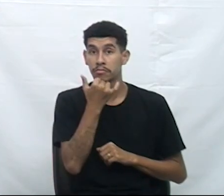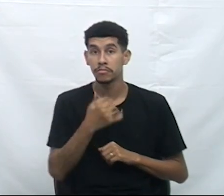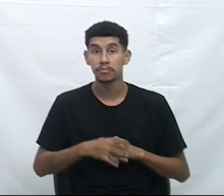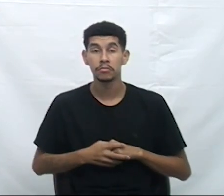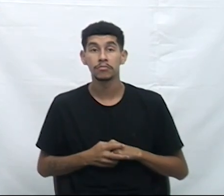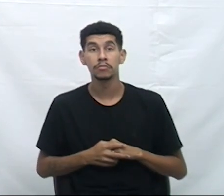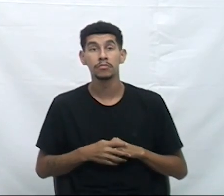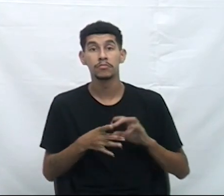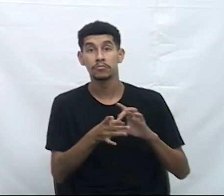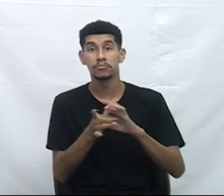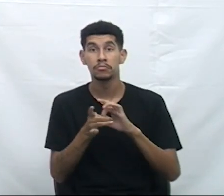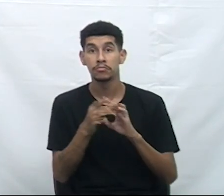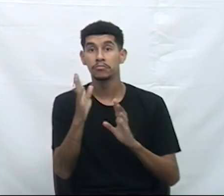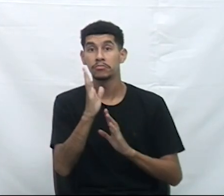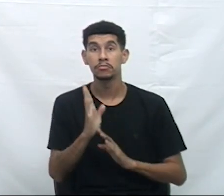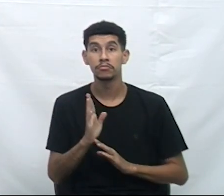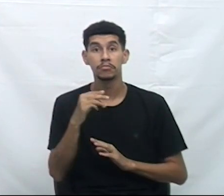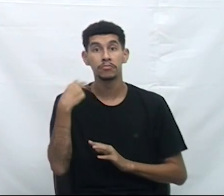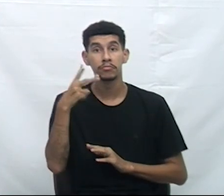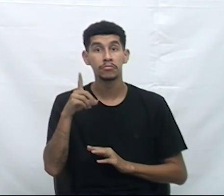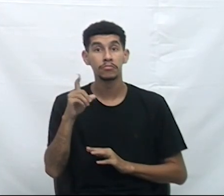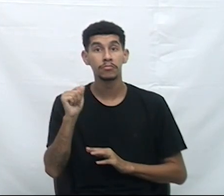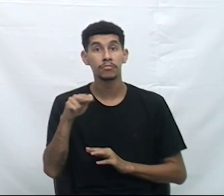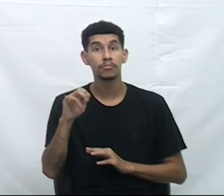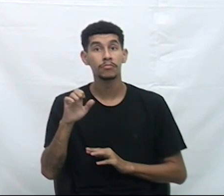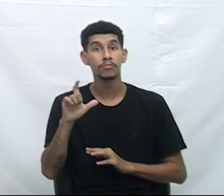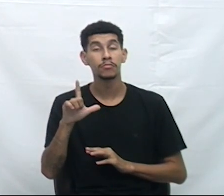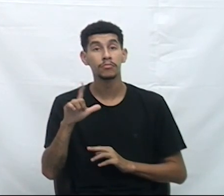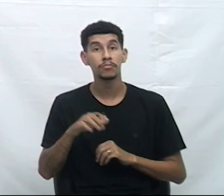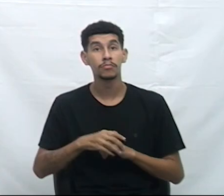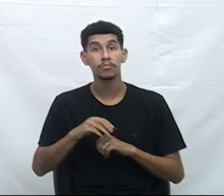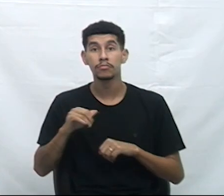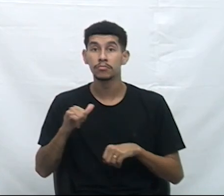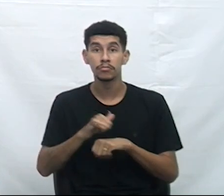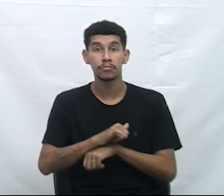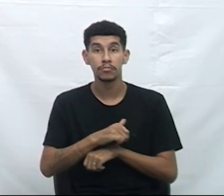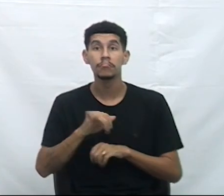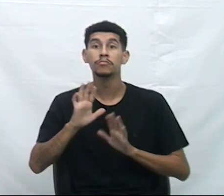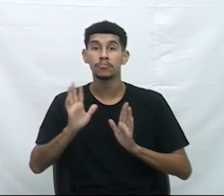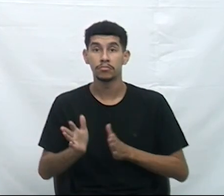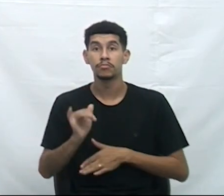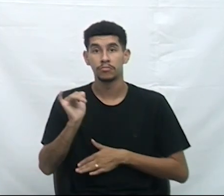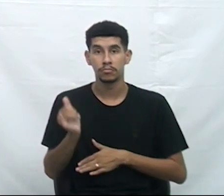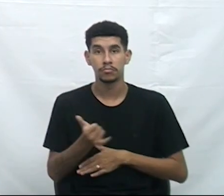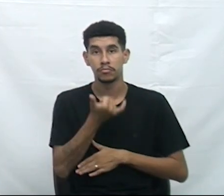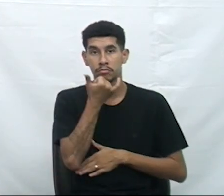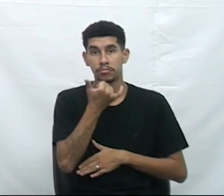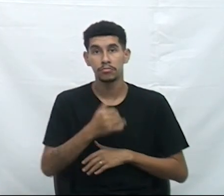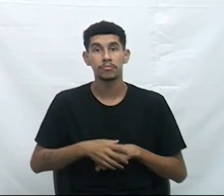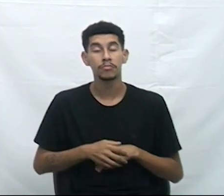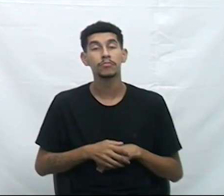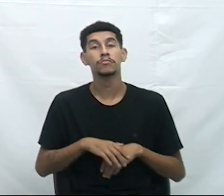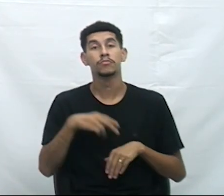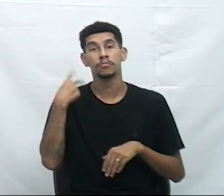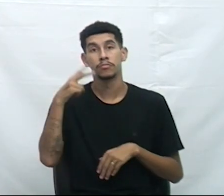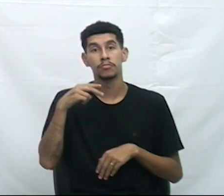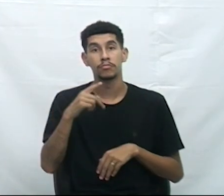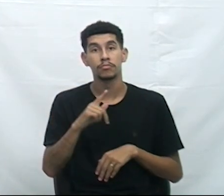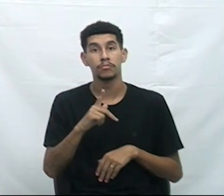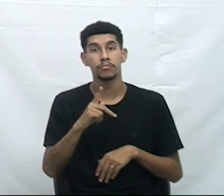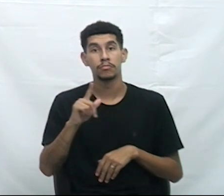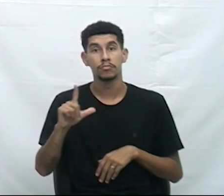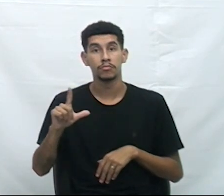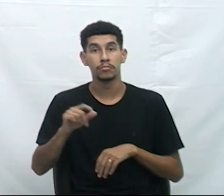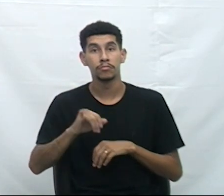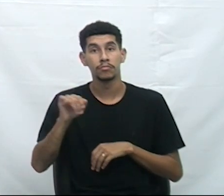União Brasil, vereador Daniel Frederico Antunes, ausente, com justificativa. Vereadores do PL, Jair